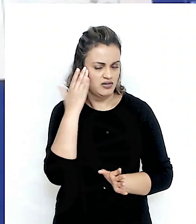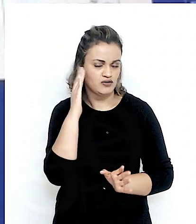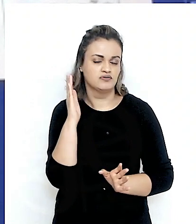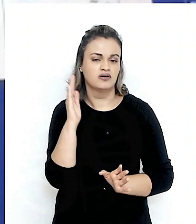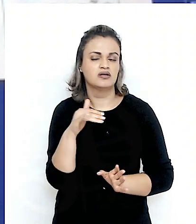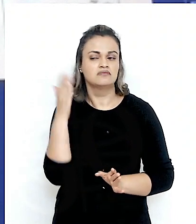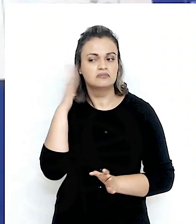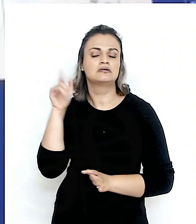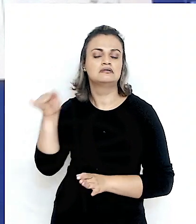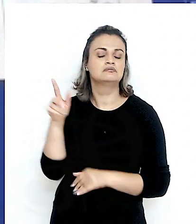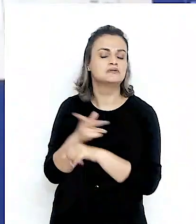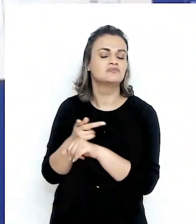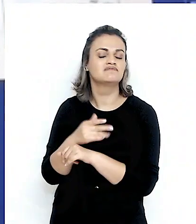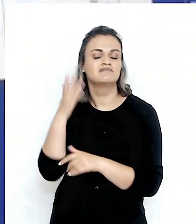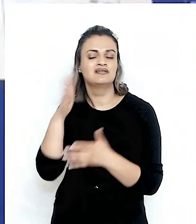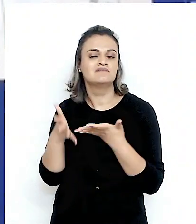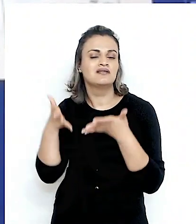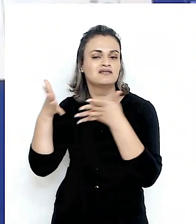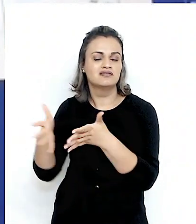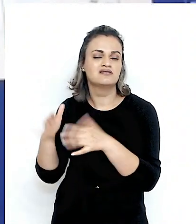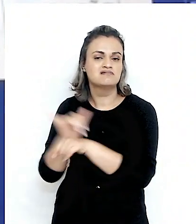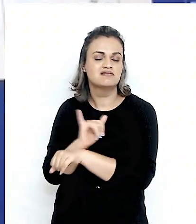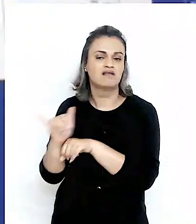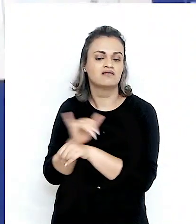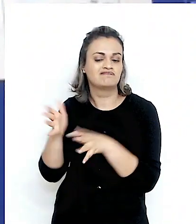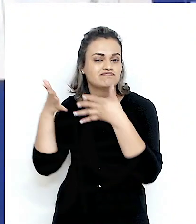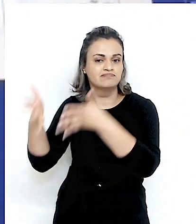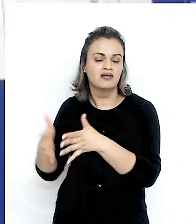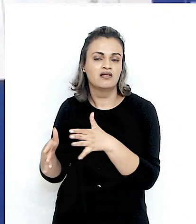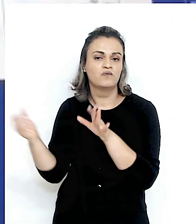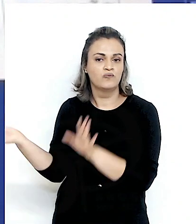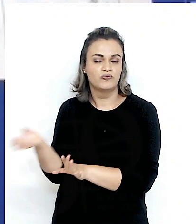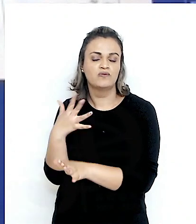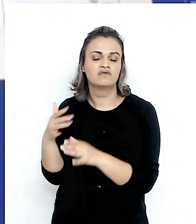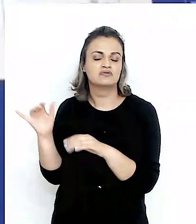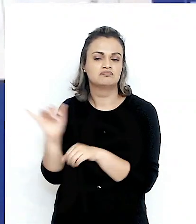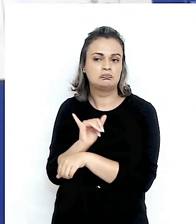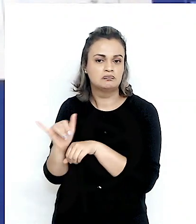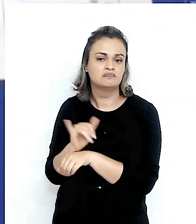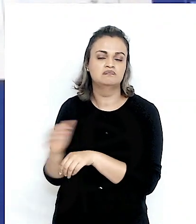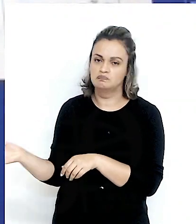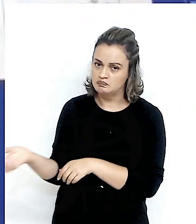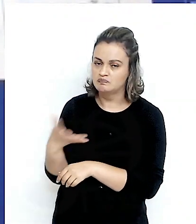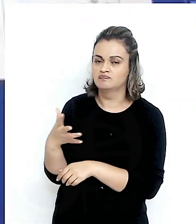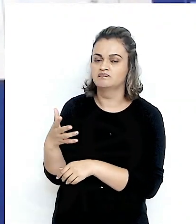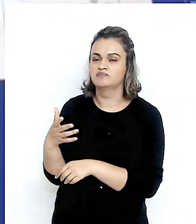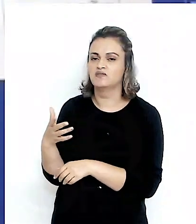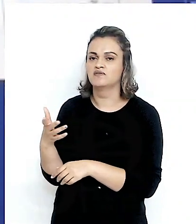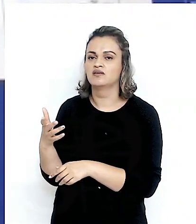buscarmos uma inserção estratégica nessas novas cadeias, né, que estão se